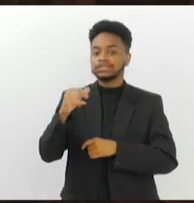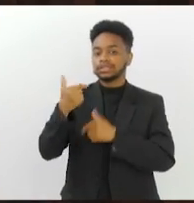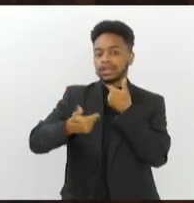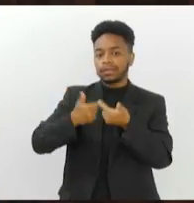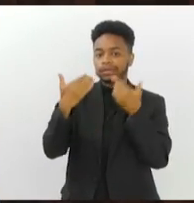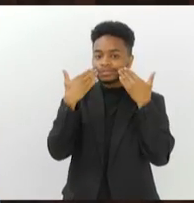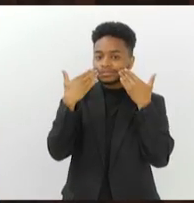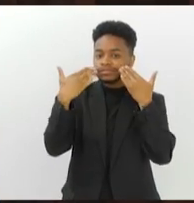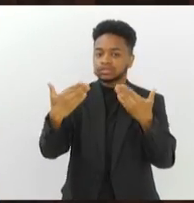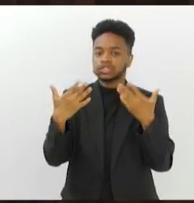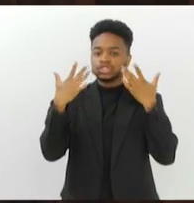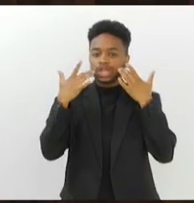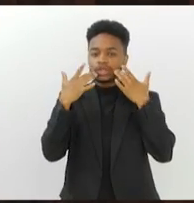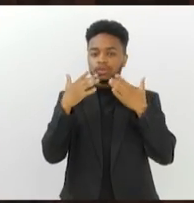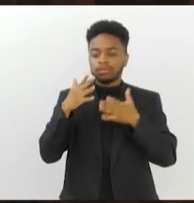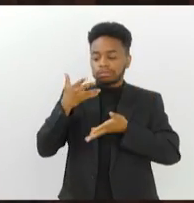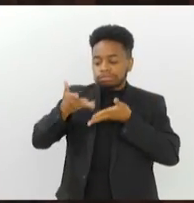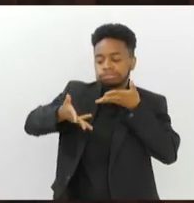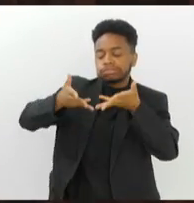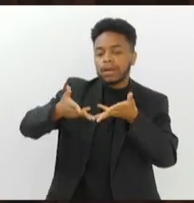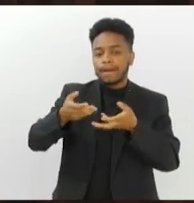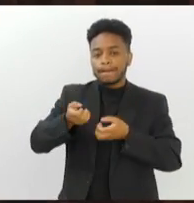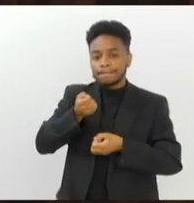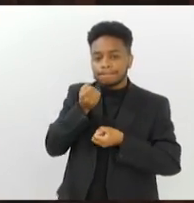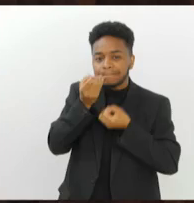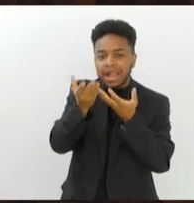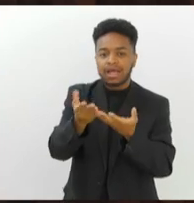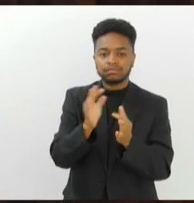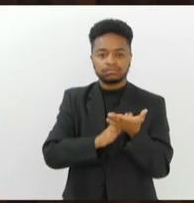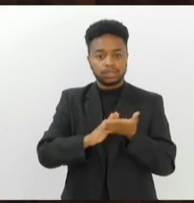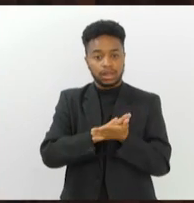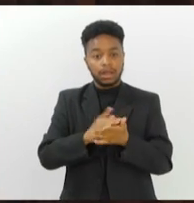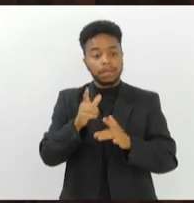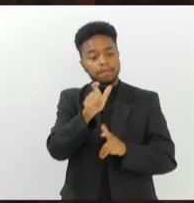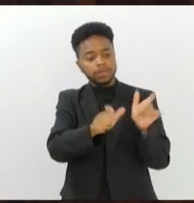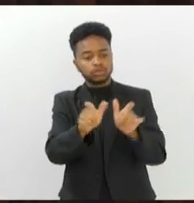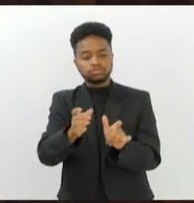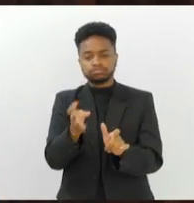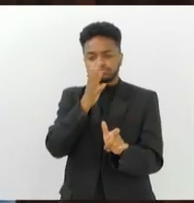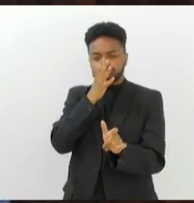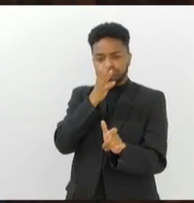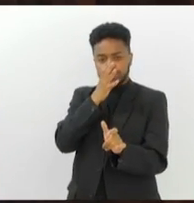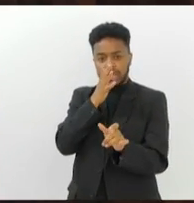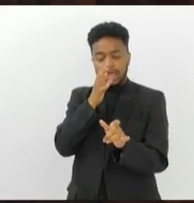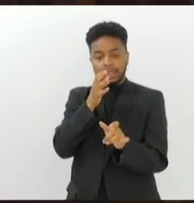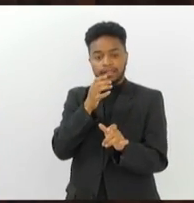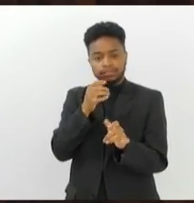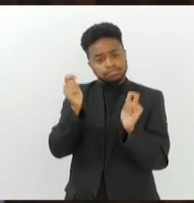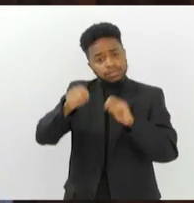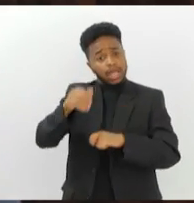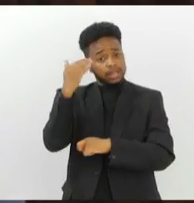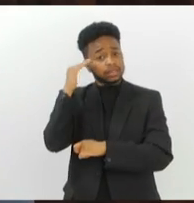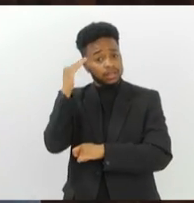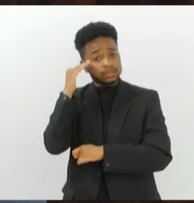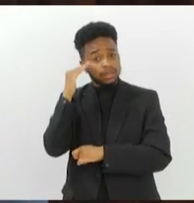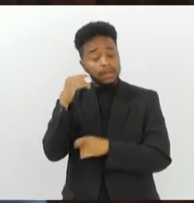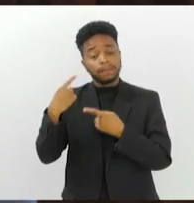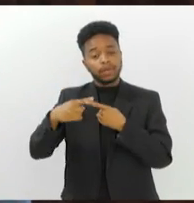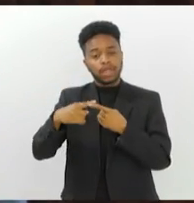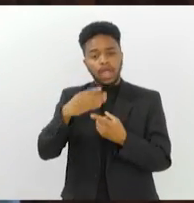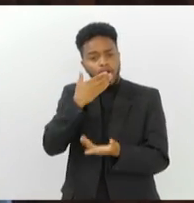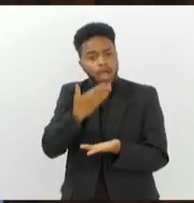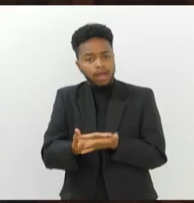espetáculo sem palavra, isso impressiona aqueles que estão assistindo de entenderem, assim como eles ficam